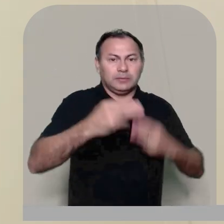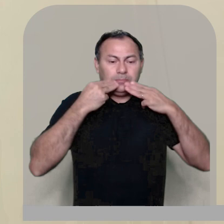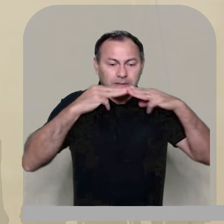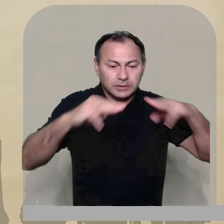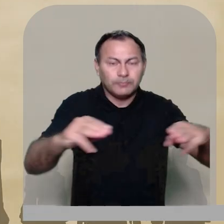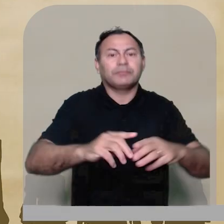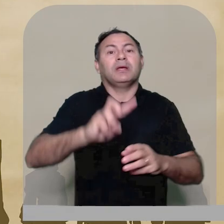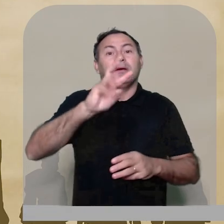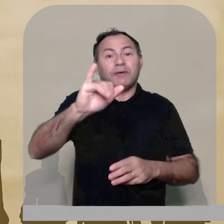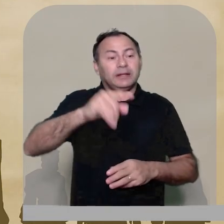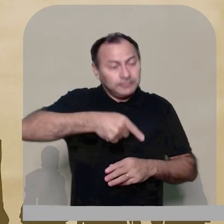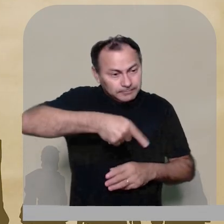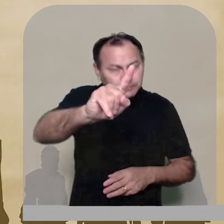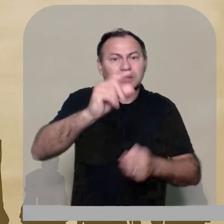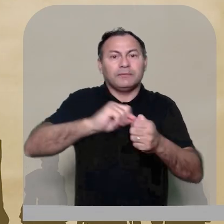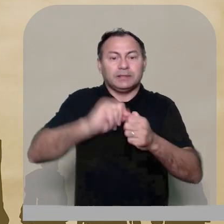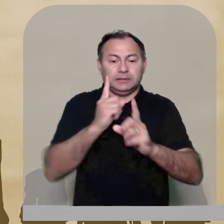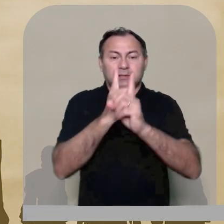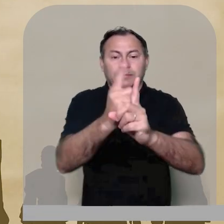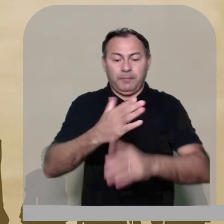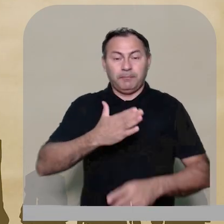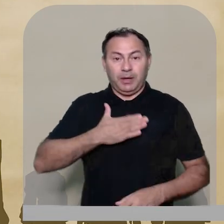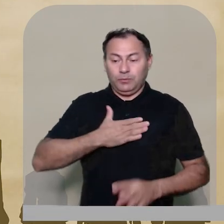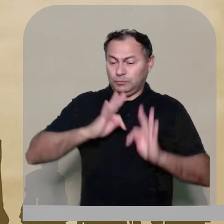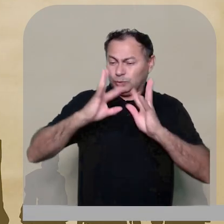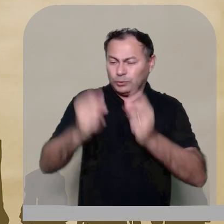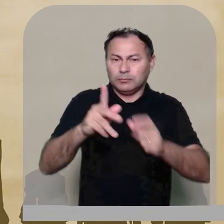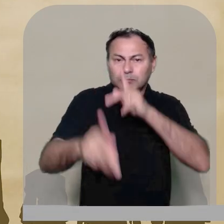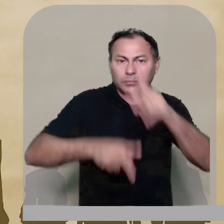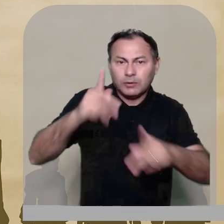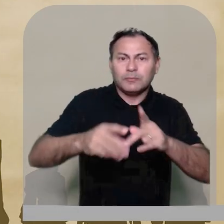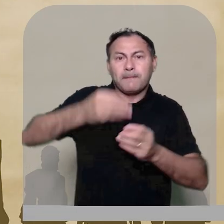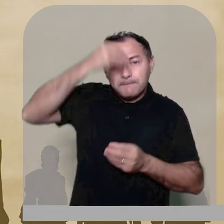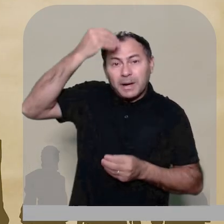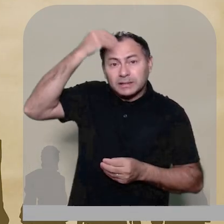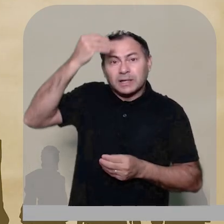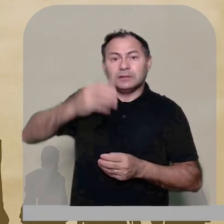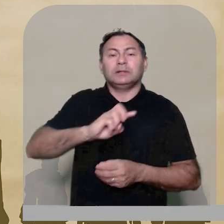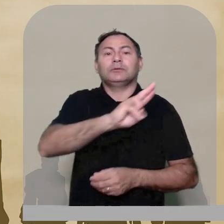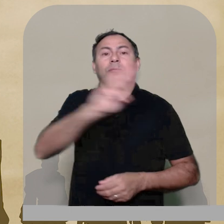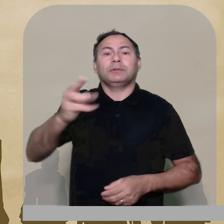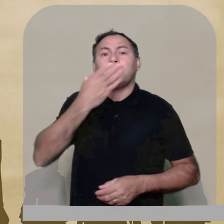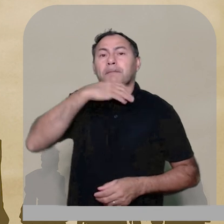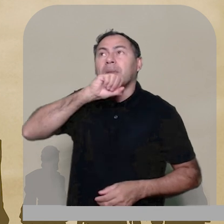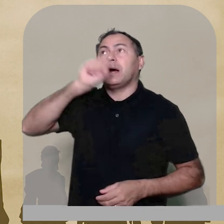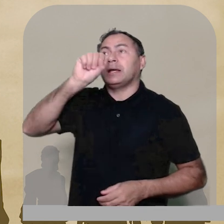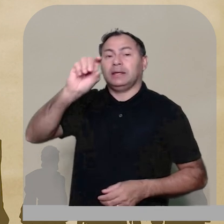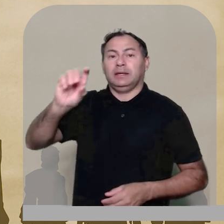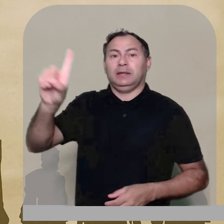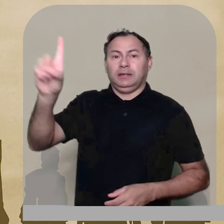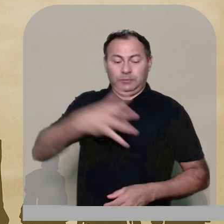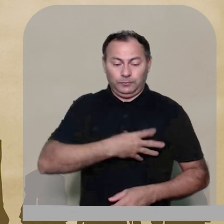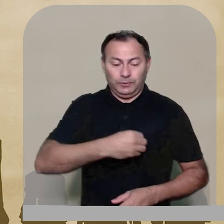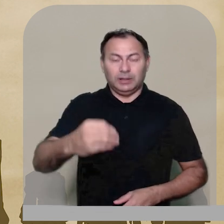ide e fazei discípulos meus todos os povos batizando-os em nome do pai do